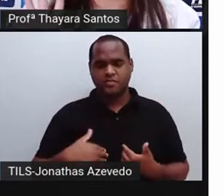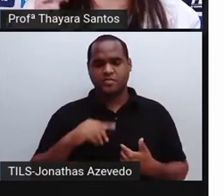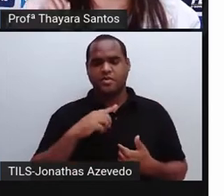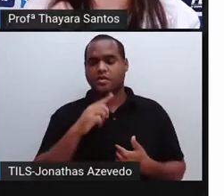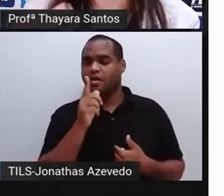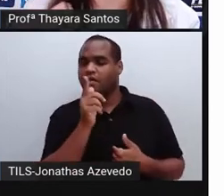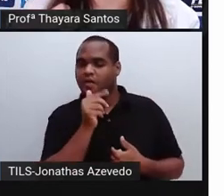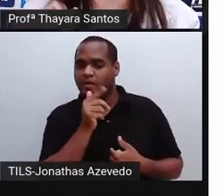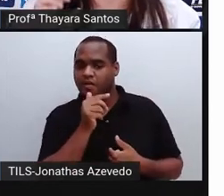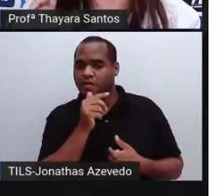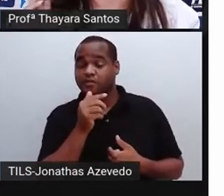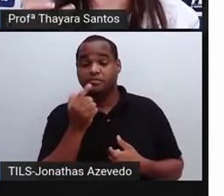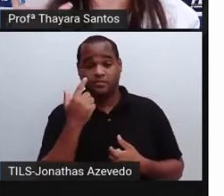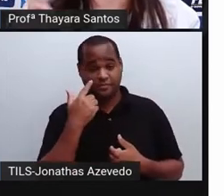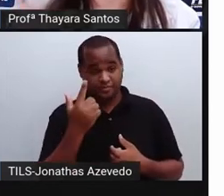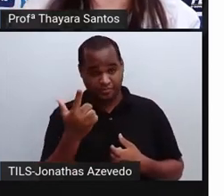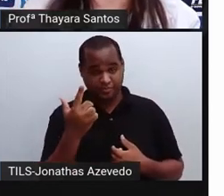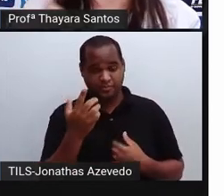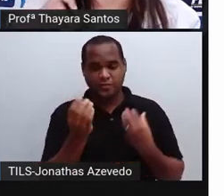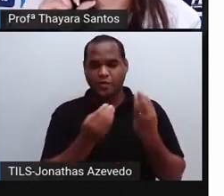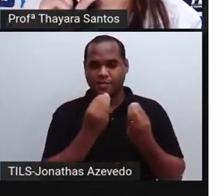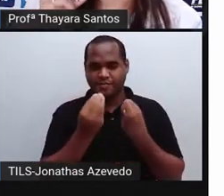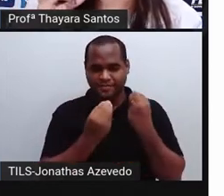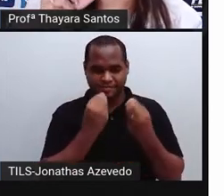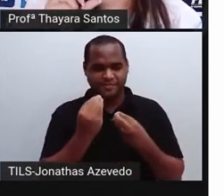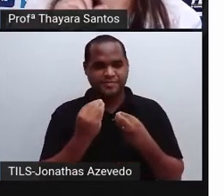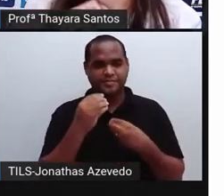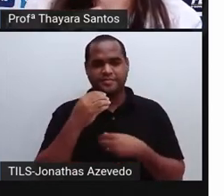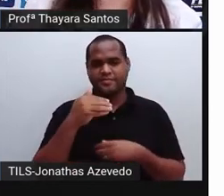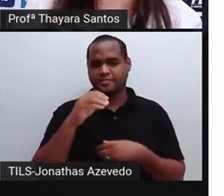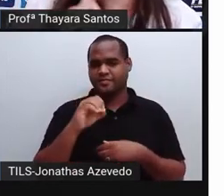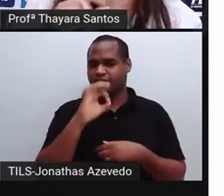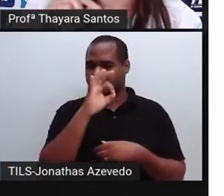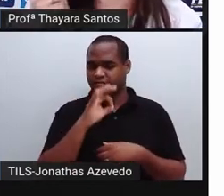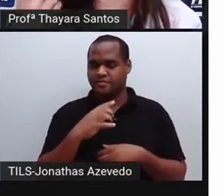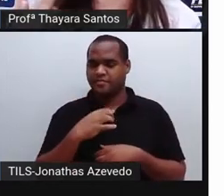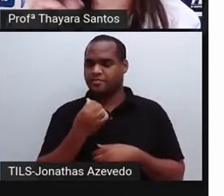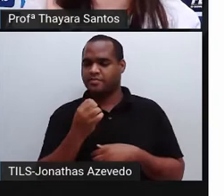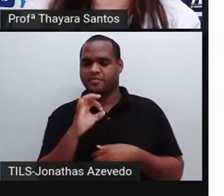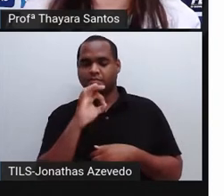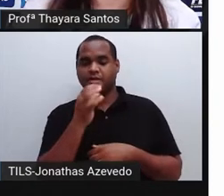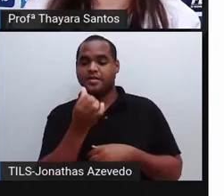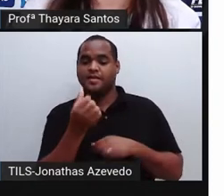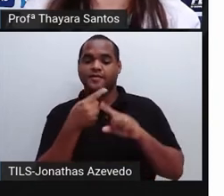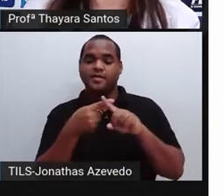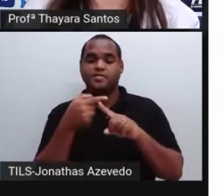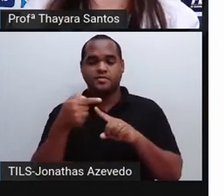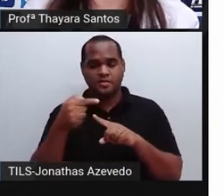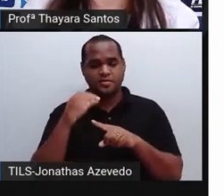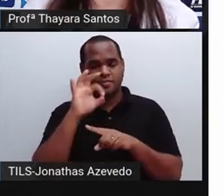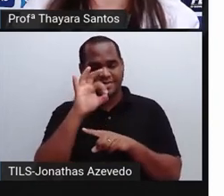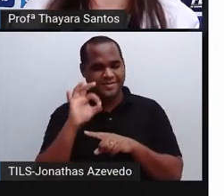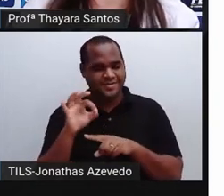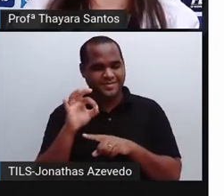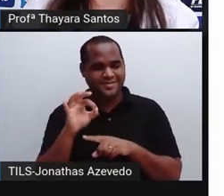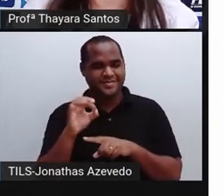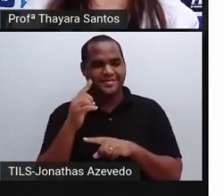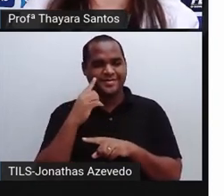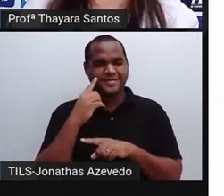vamos fazer um cálculo aqui. Como é que a gente faz isso? 10% seria 6, 6 vezes 7. Me ajudem aí,